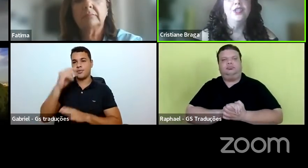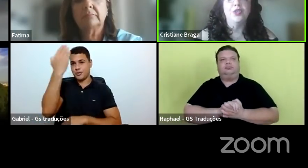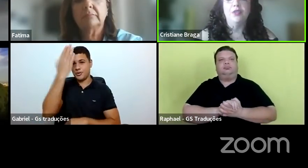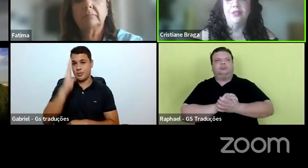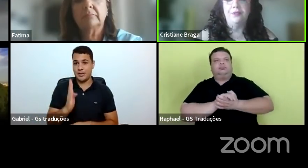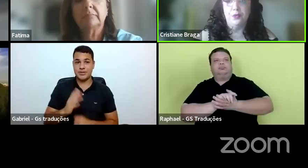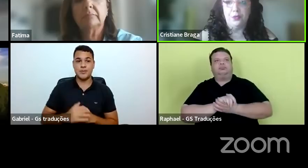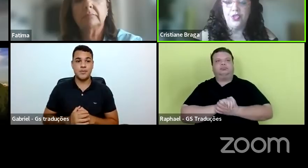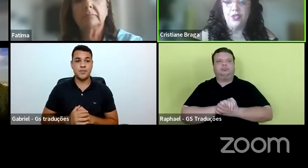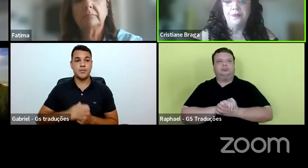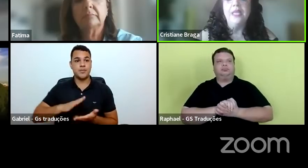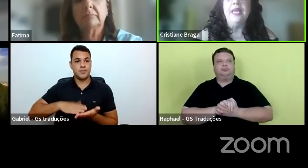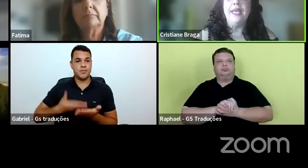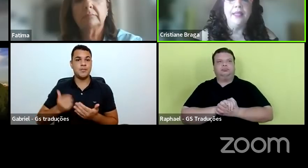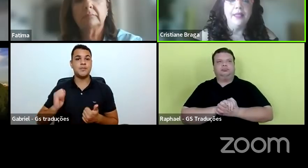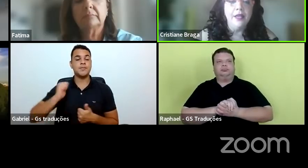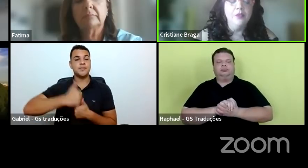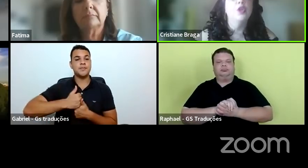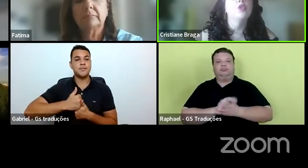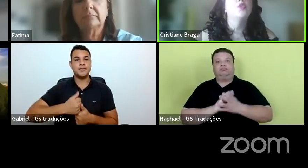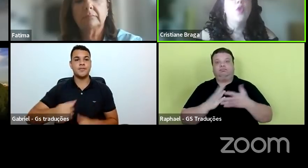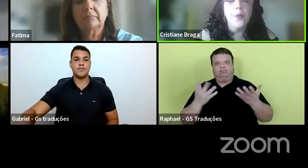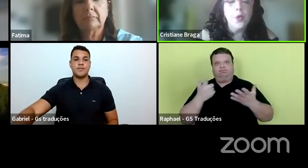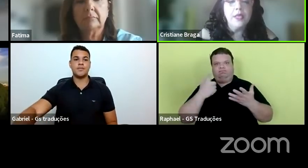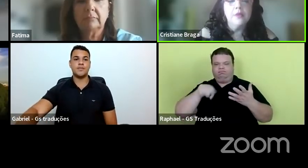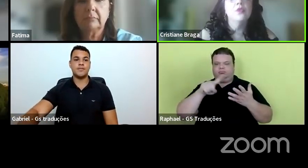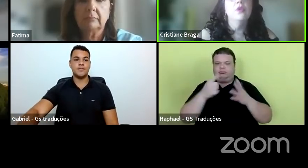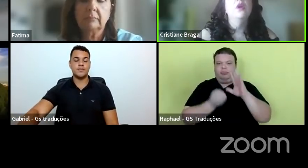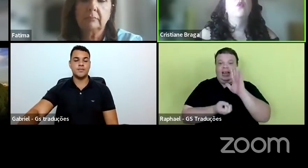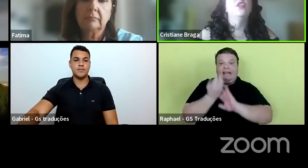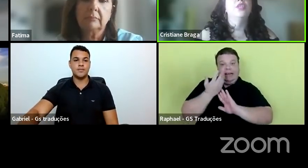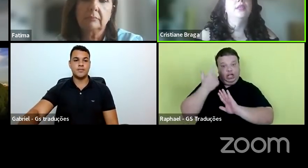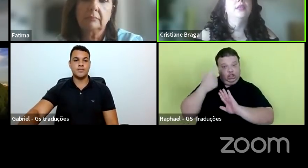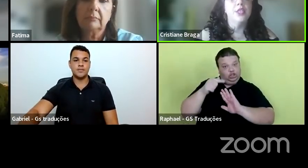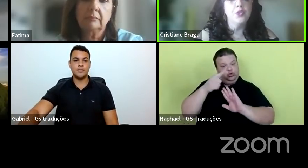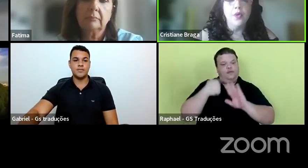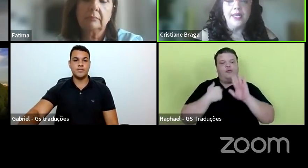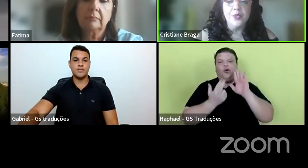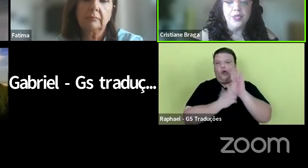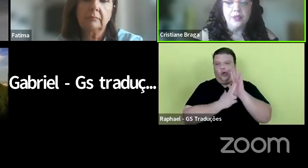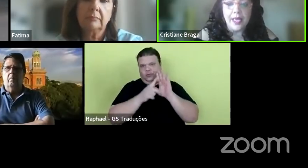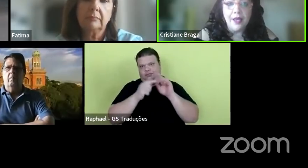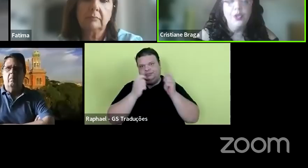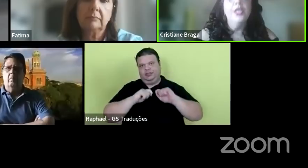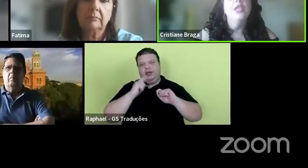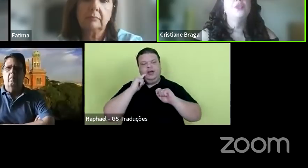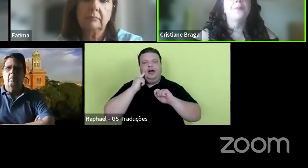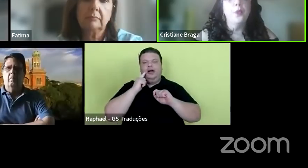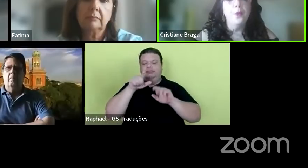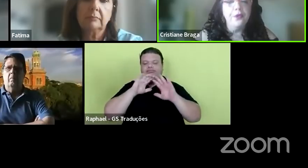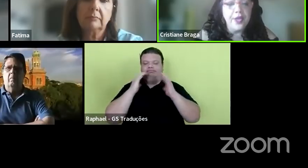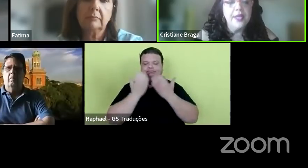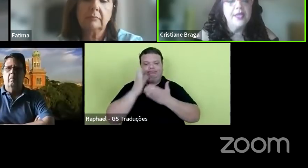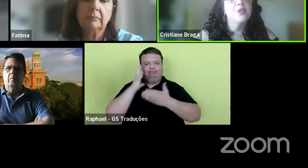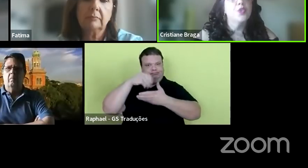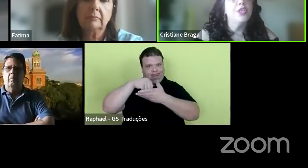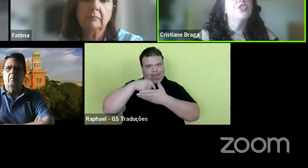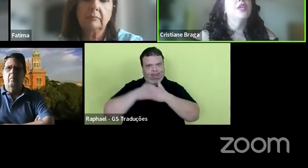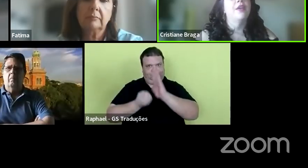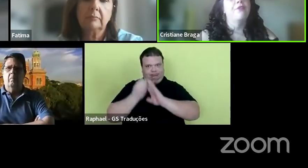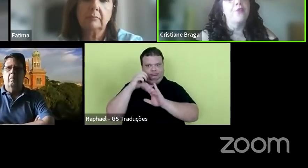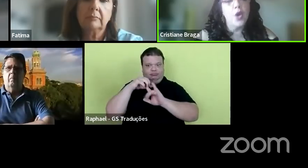e escritório da Fiocruz. Reiterando o nosso compromisso com a diretriz do Congresso Interno de promover